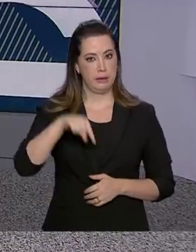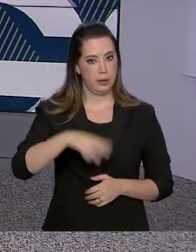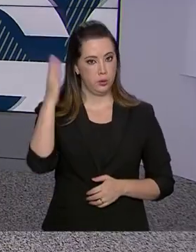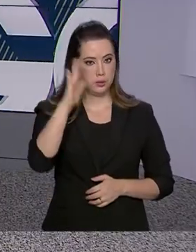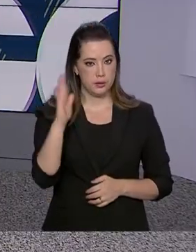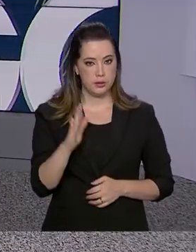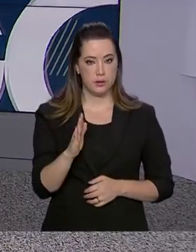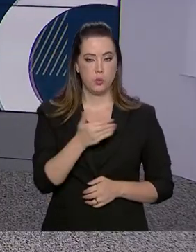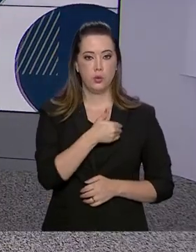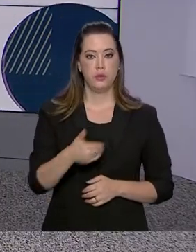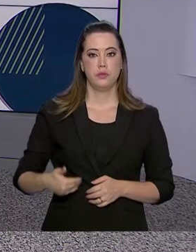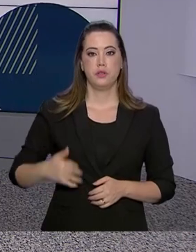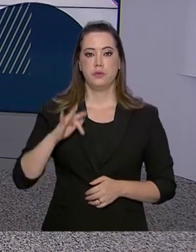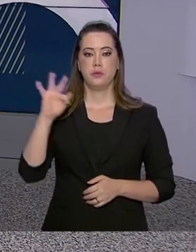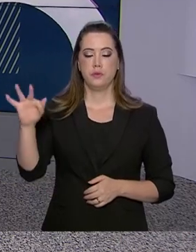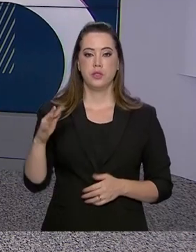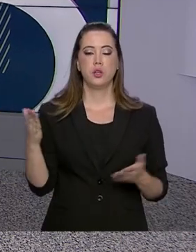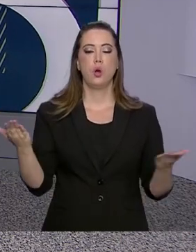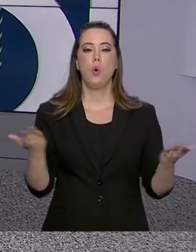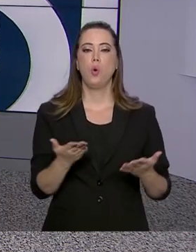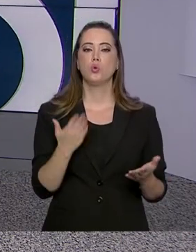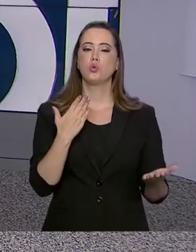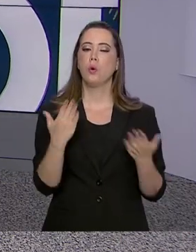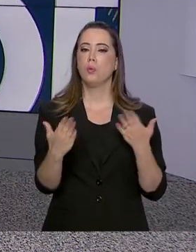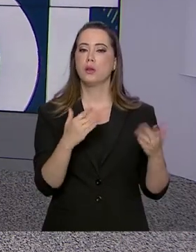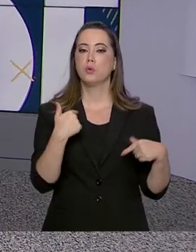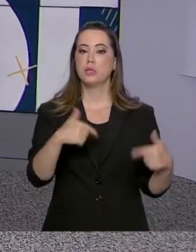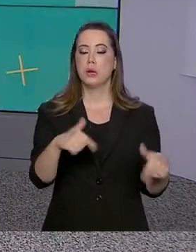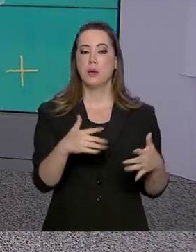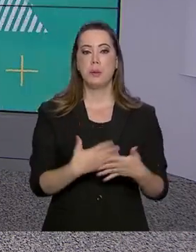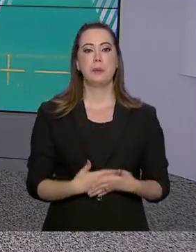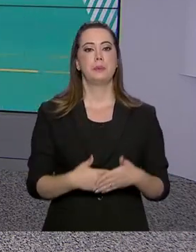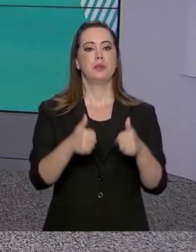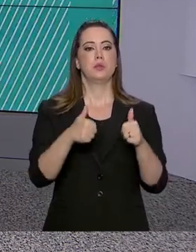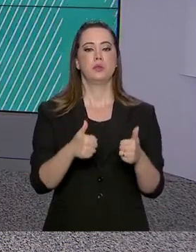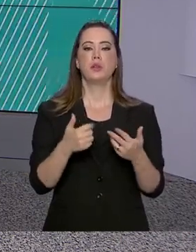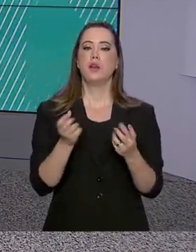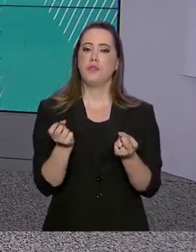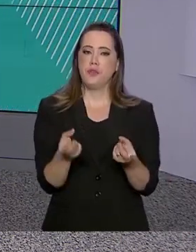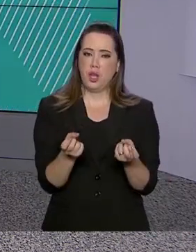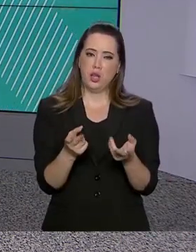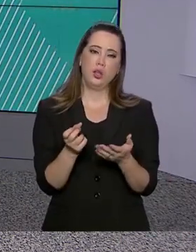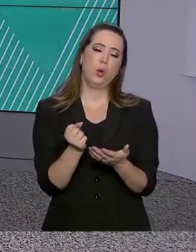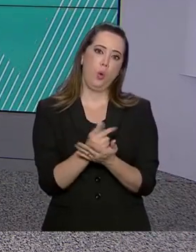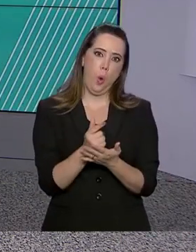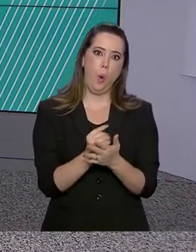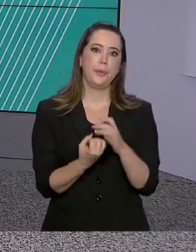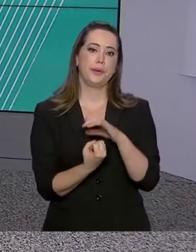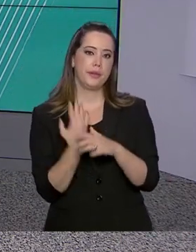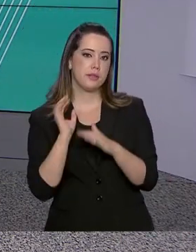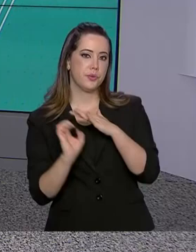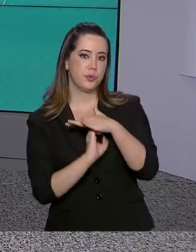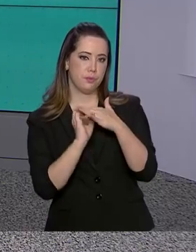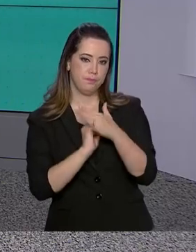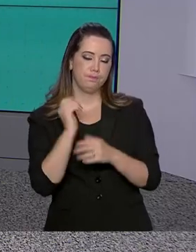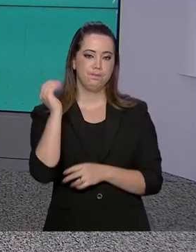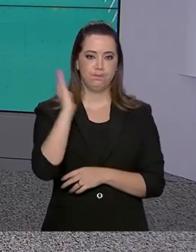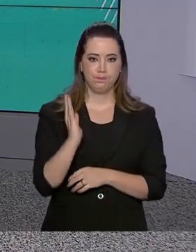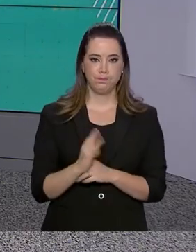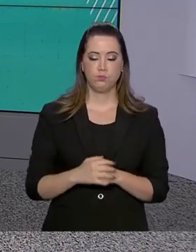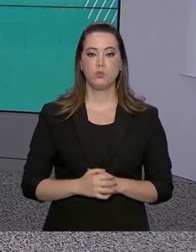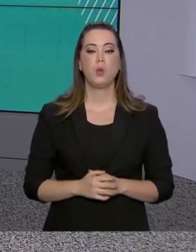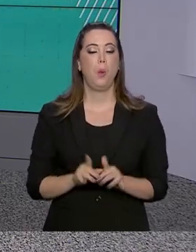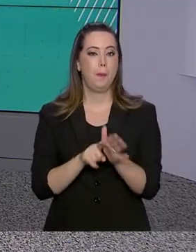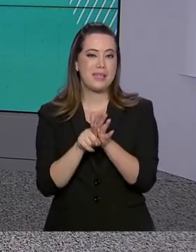Brasil, o governo federal fez hoje um balanço das ações para melhorar o ambiente de negócios no país. Um levantamento do Banco